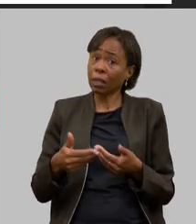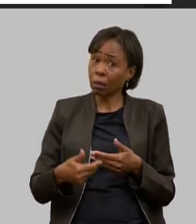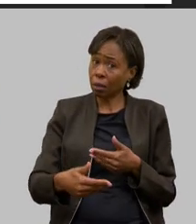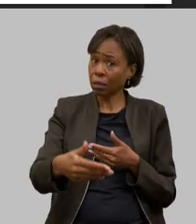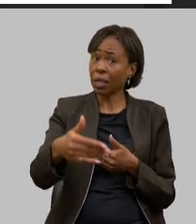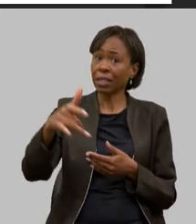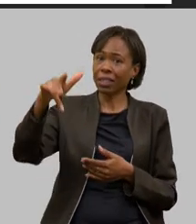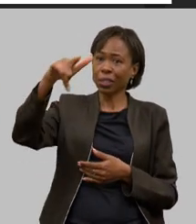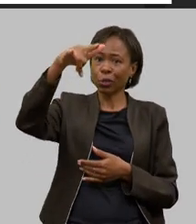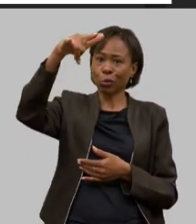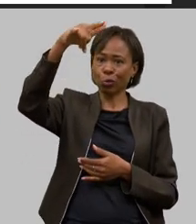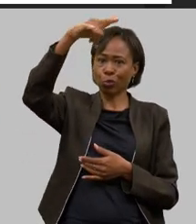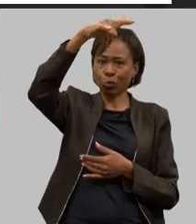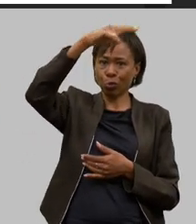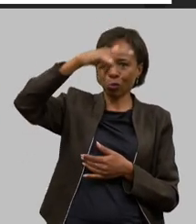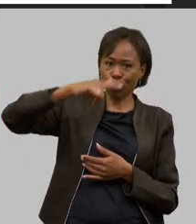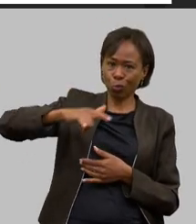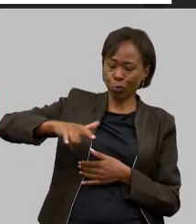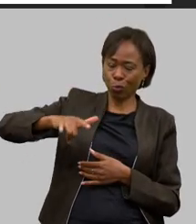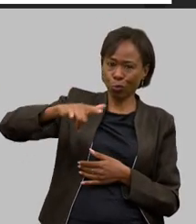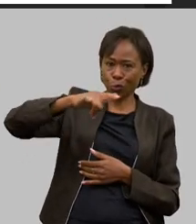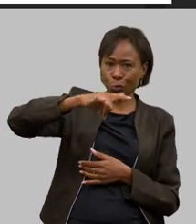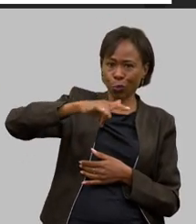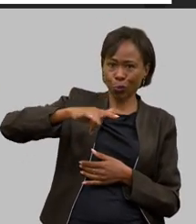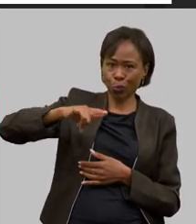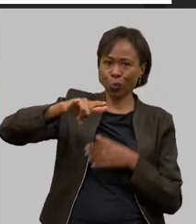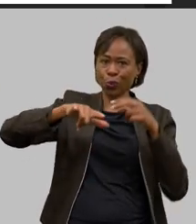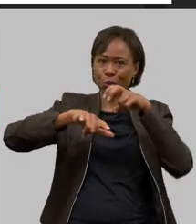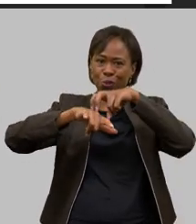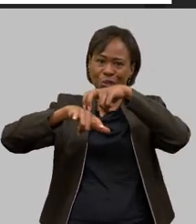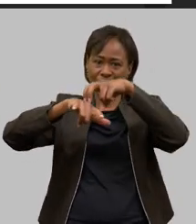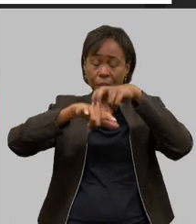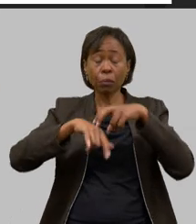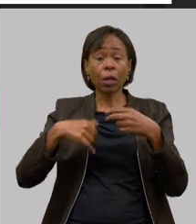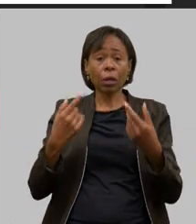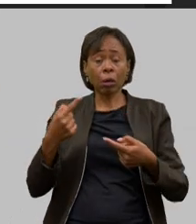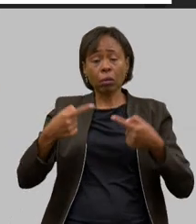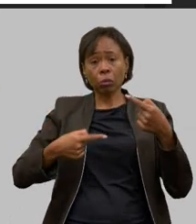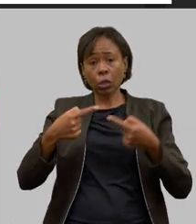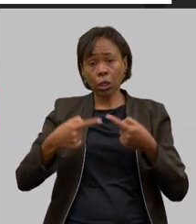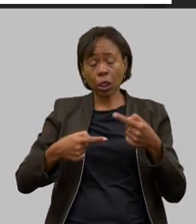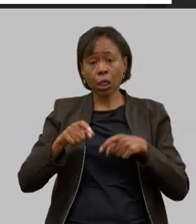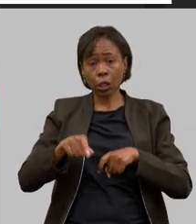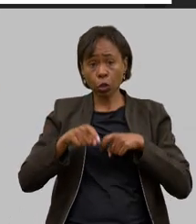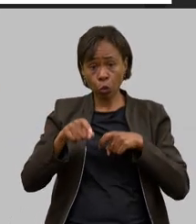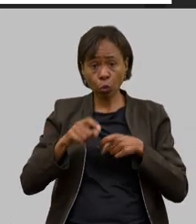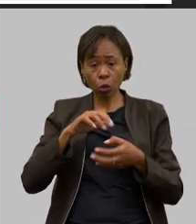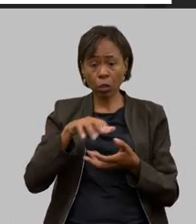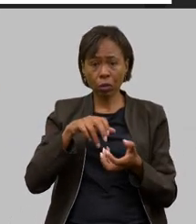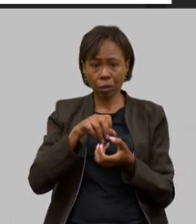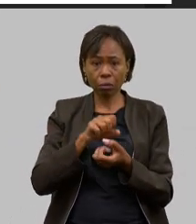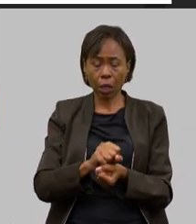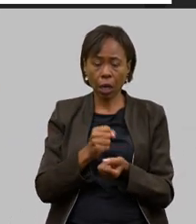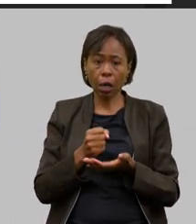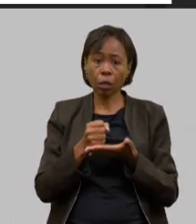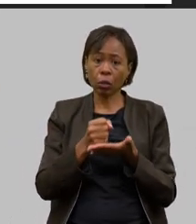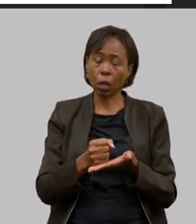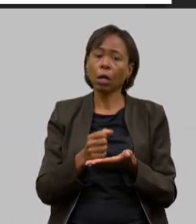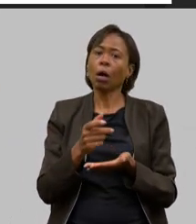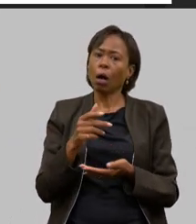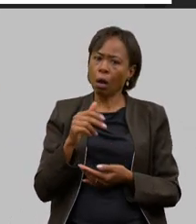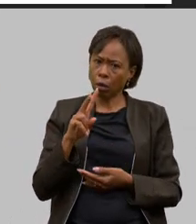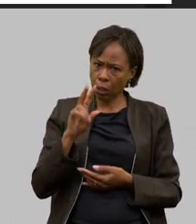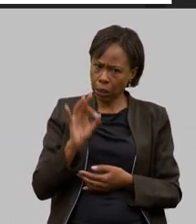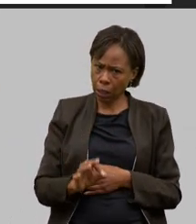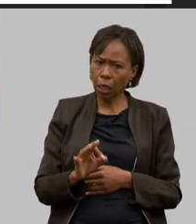de drone né Mário se Deus quiser então a política da agricultura sustentável eu tenho certeza que com muito com muita habilidade